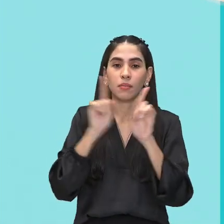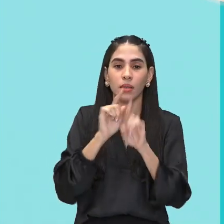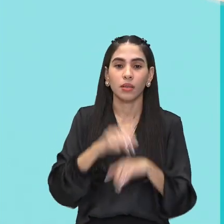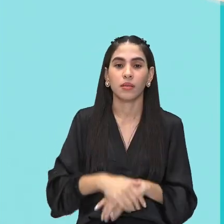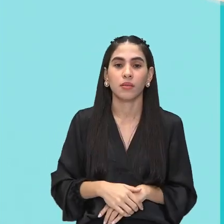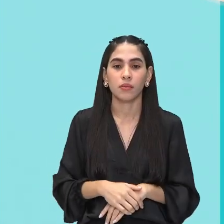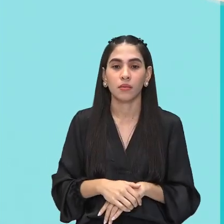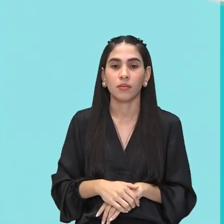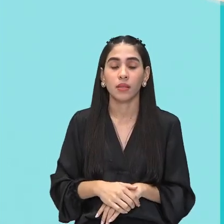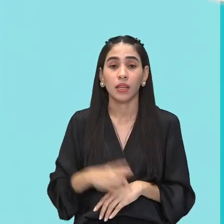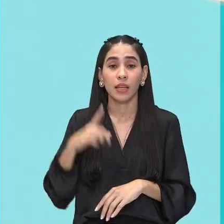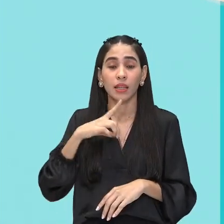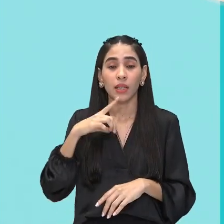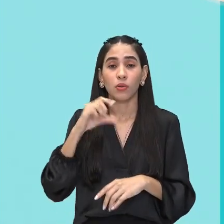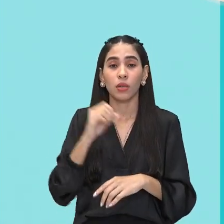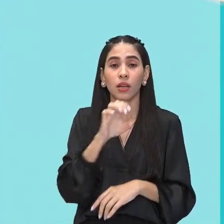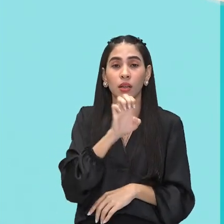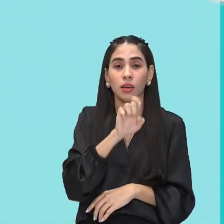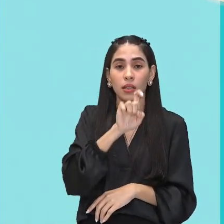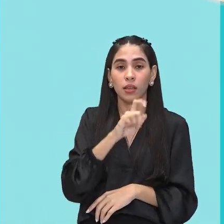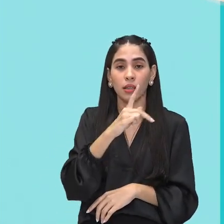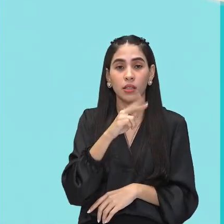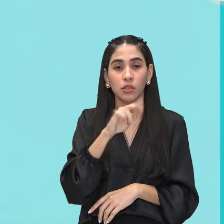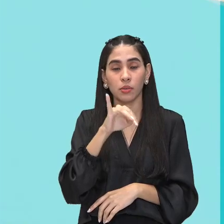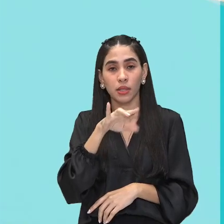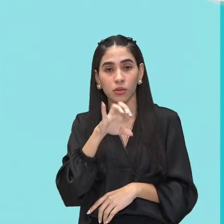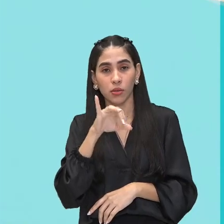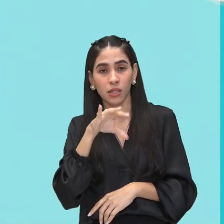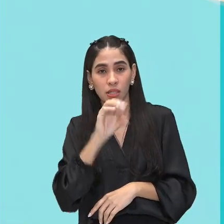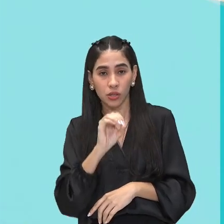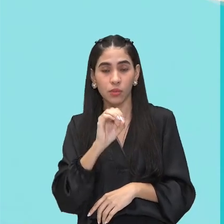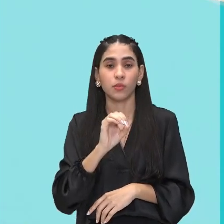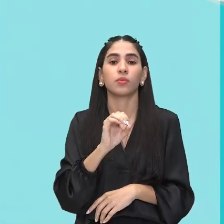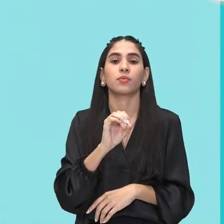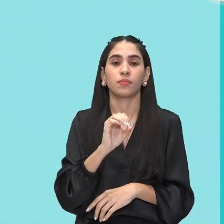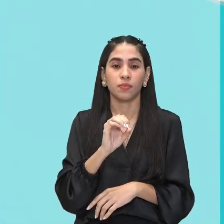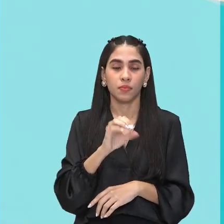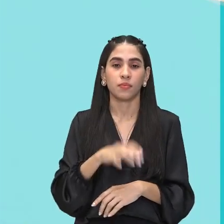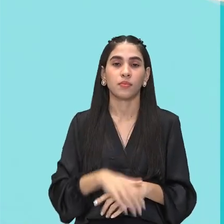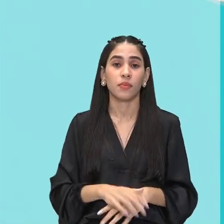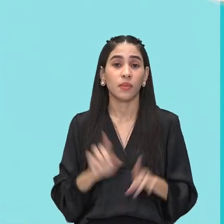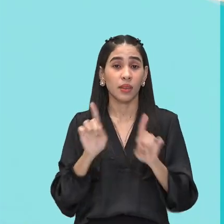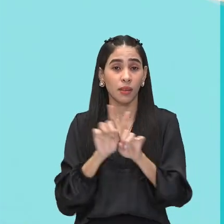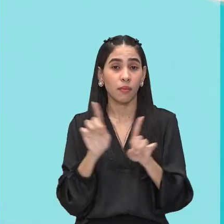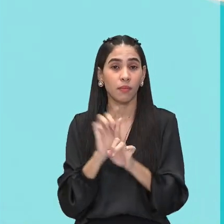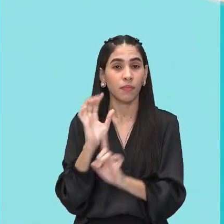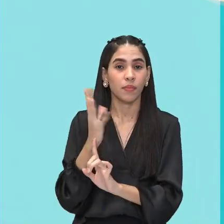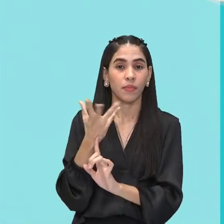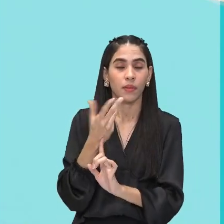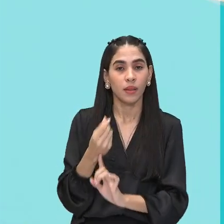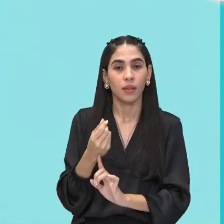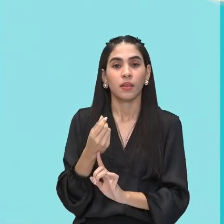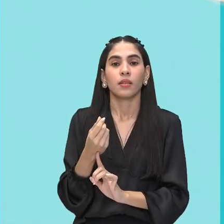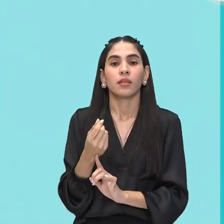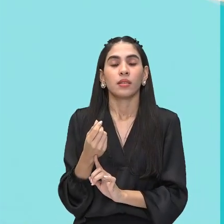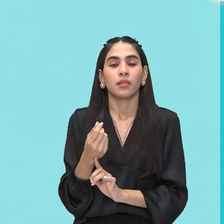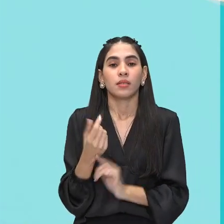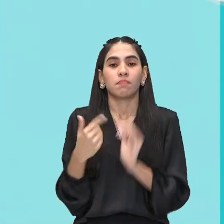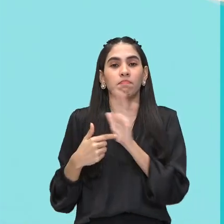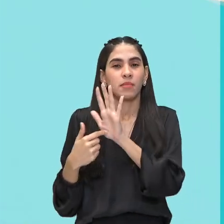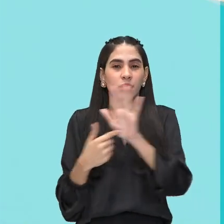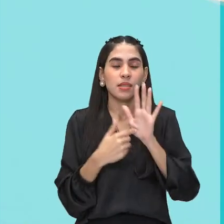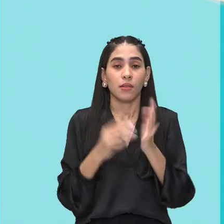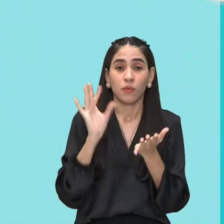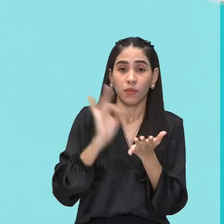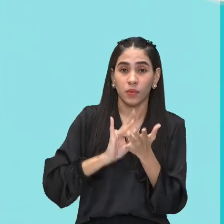um pouco do impressionismo, do expressionismo, que também a arte, além de ela mostrar a